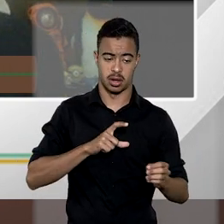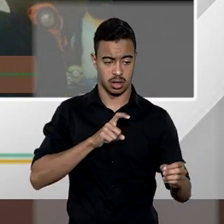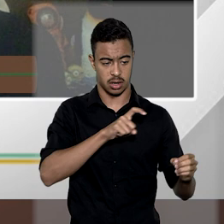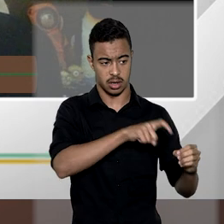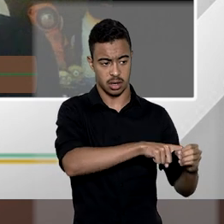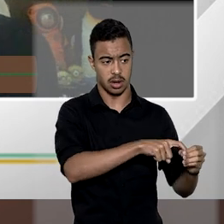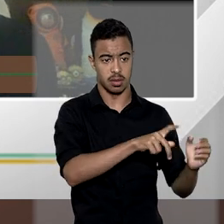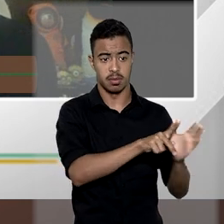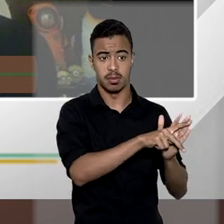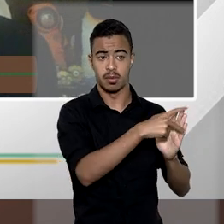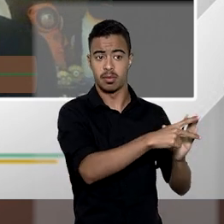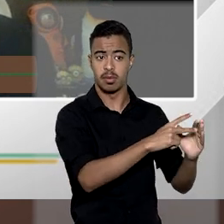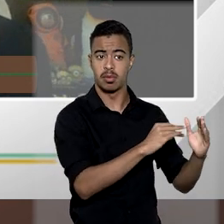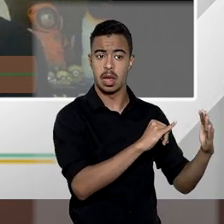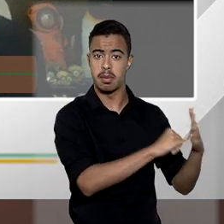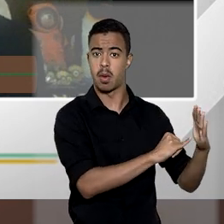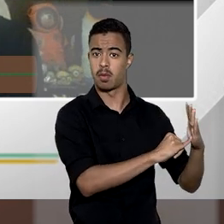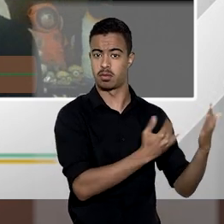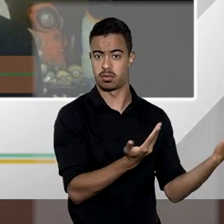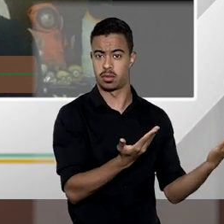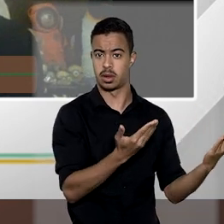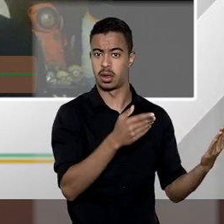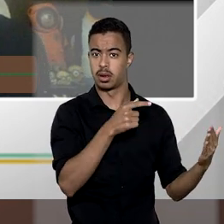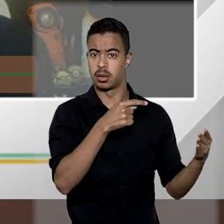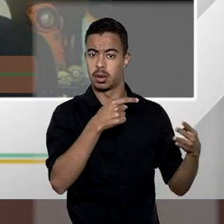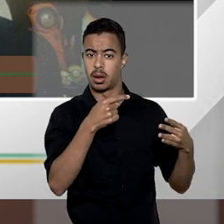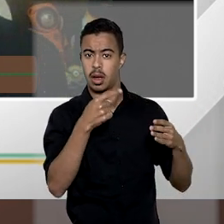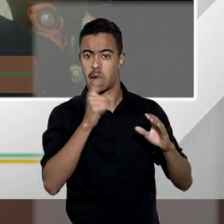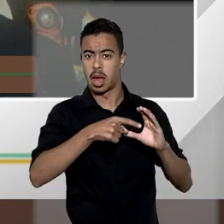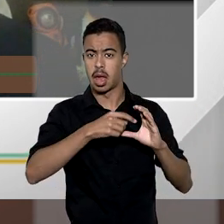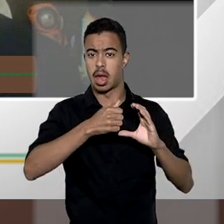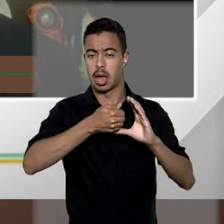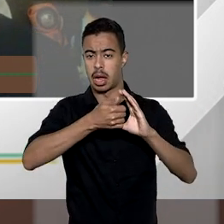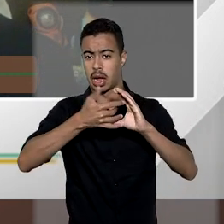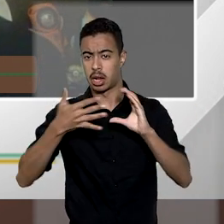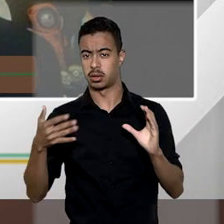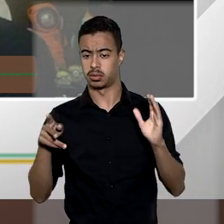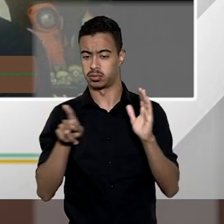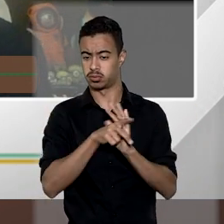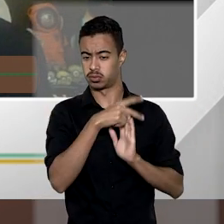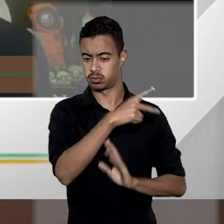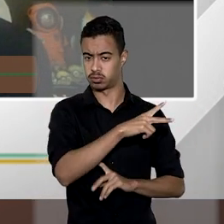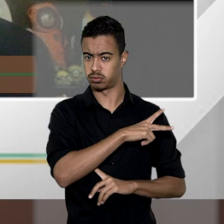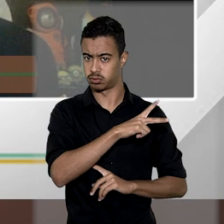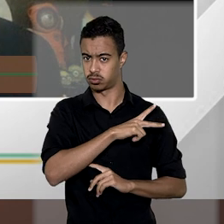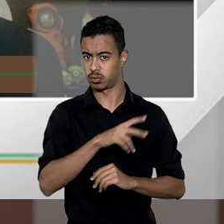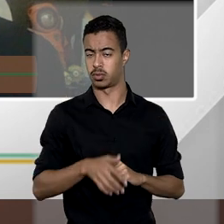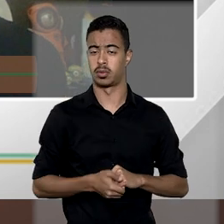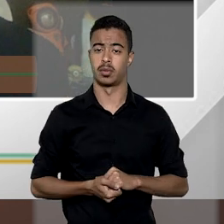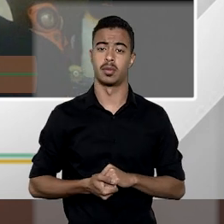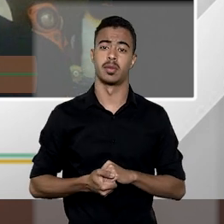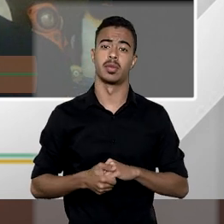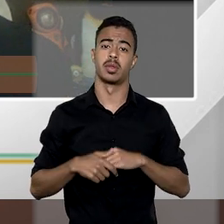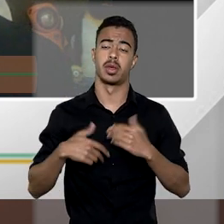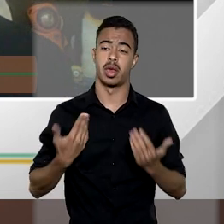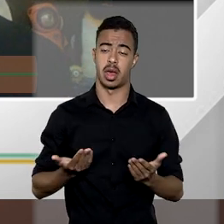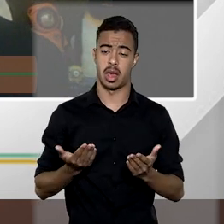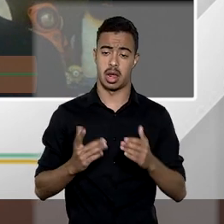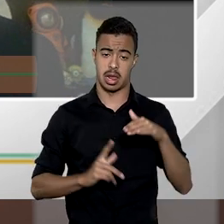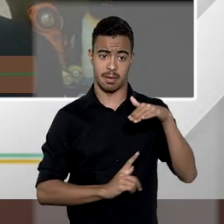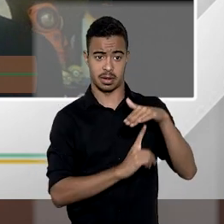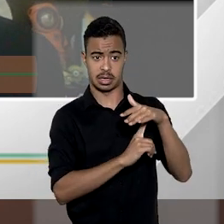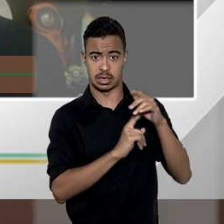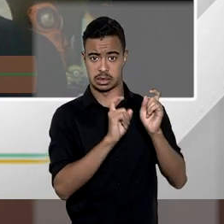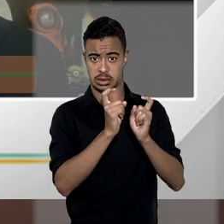aderem ao bem elas são uma característica uma particularidade do bem as limitações administrativas por isso